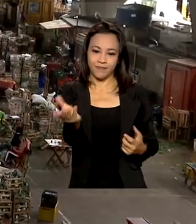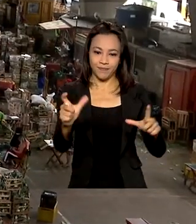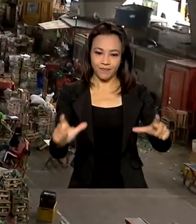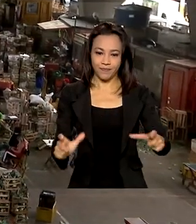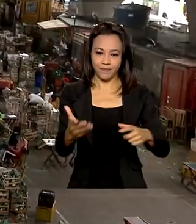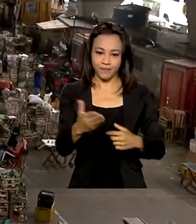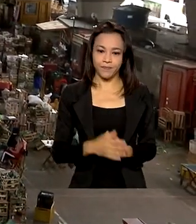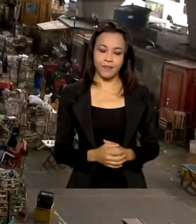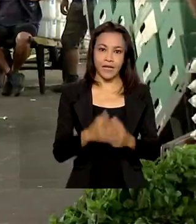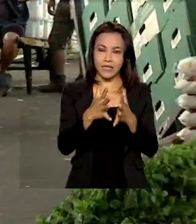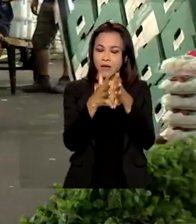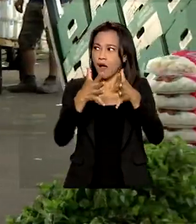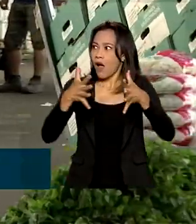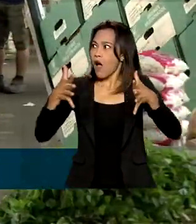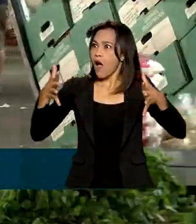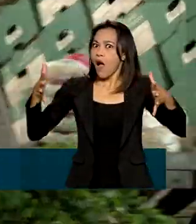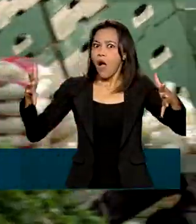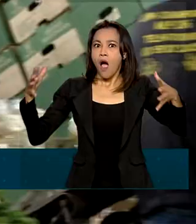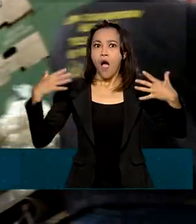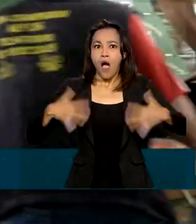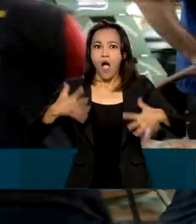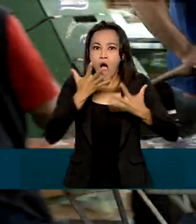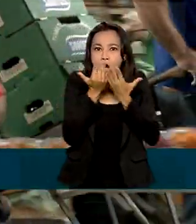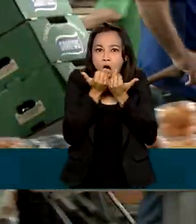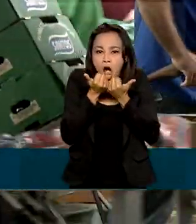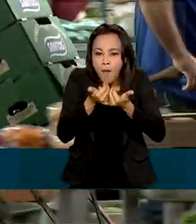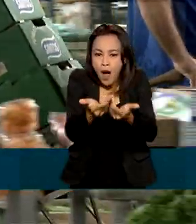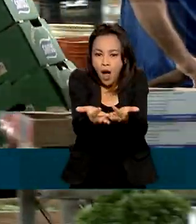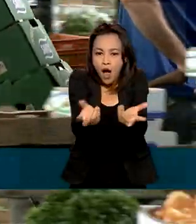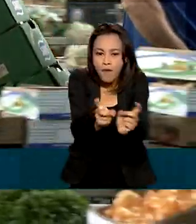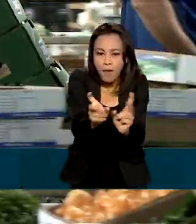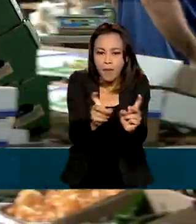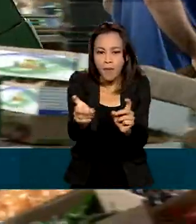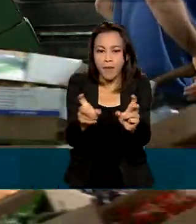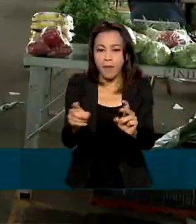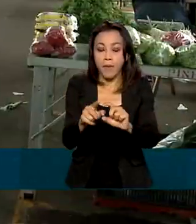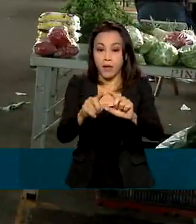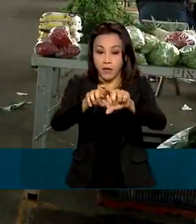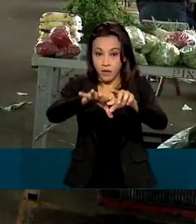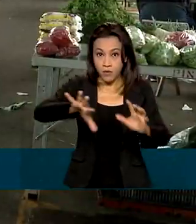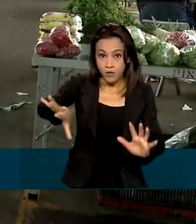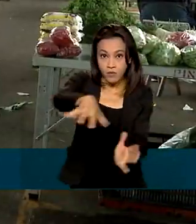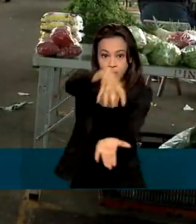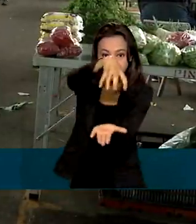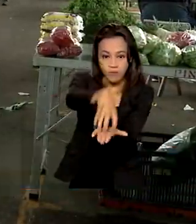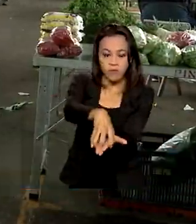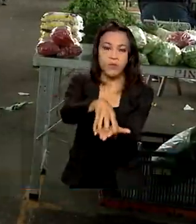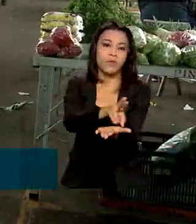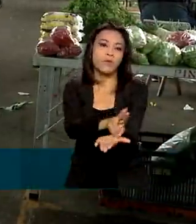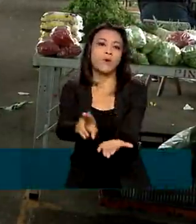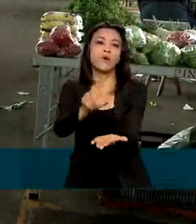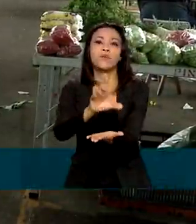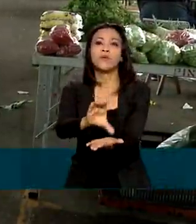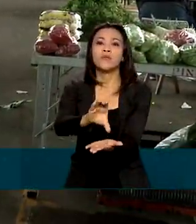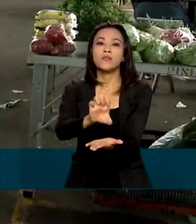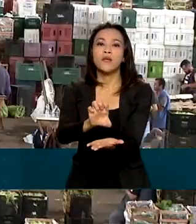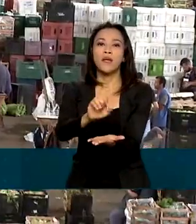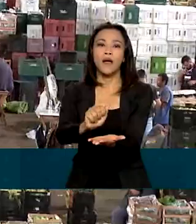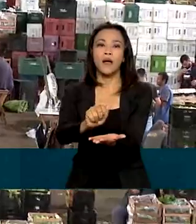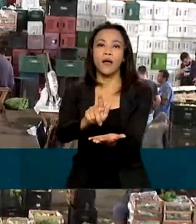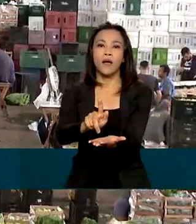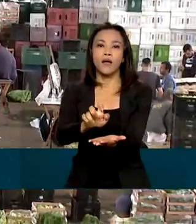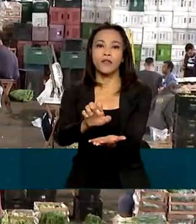Na maior central de abastecimento da América Latina, a Companhia de Entrepostos e Armazéns Gerais de São Paulo, a CEA GESP,